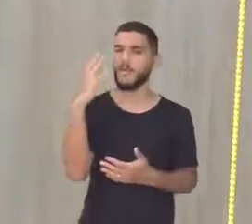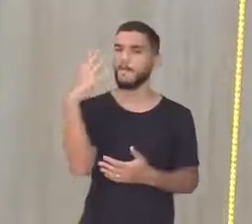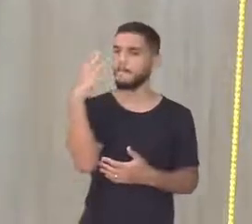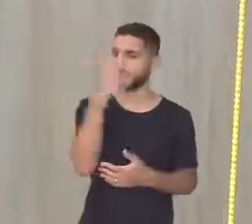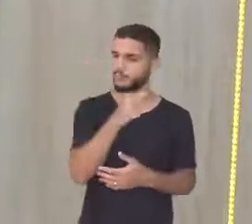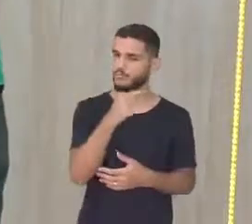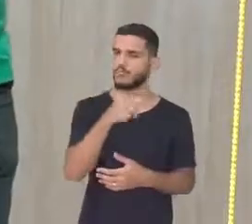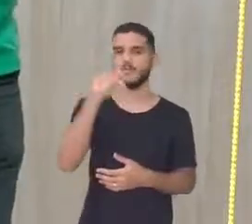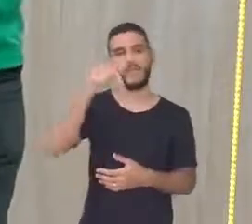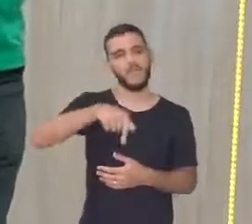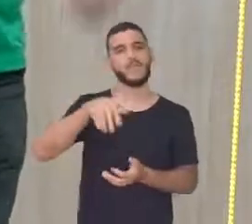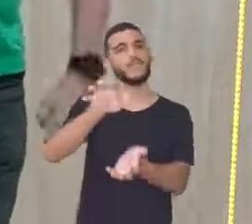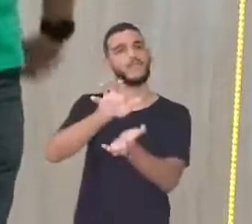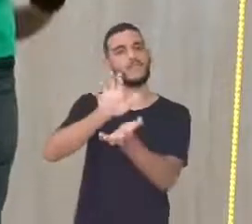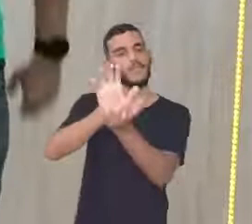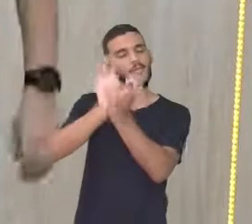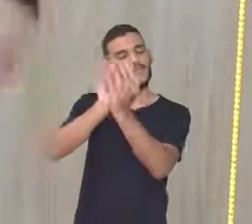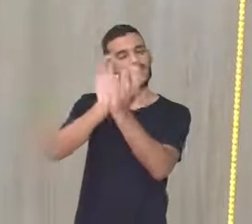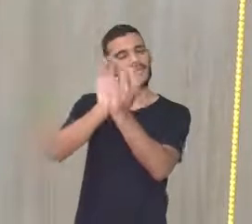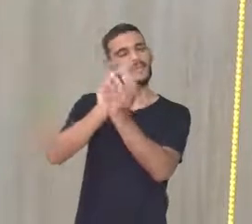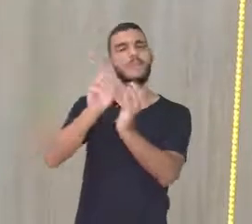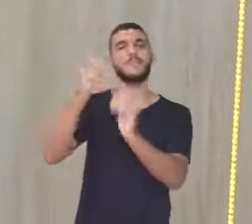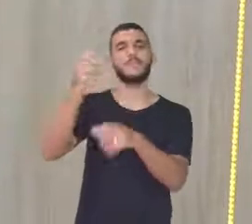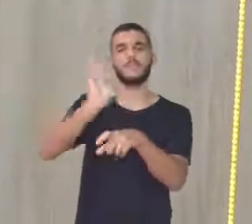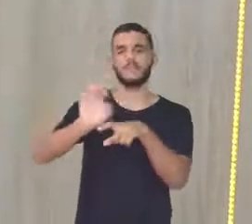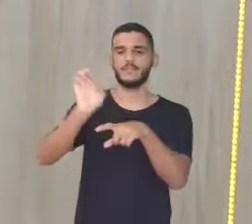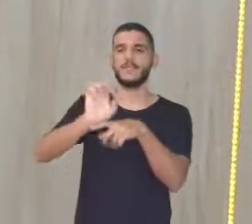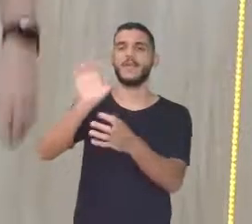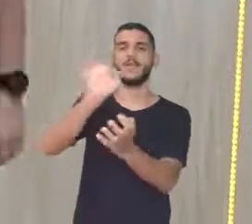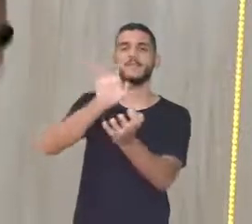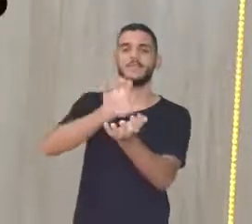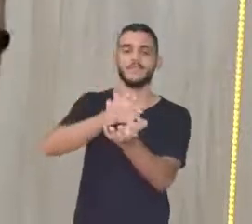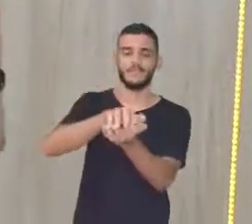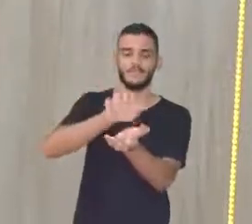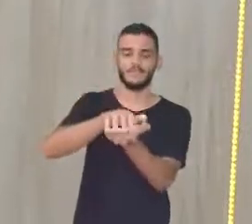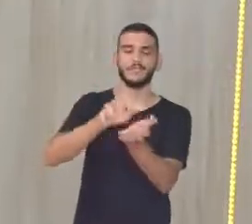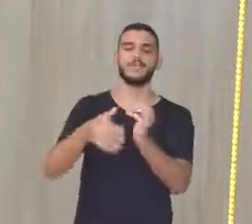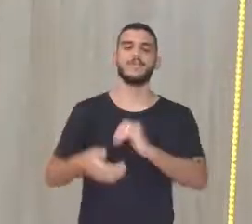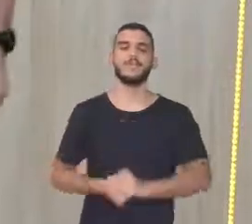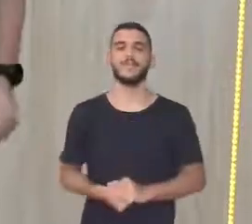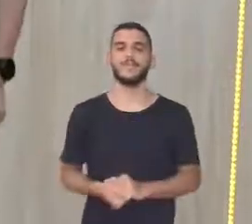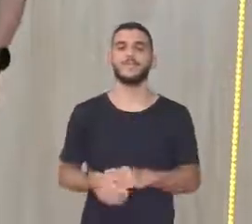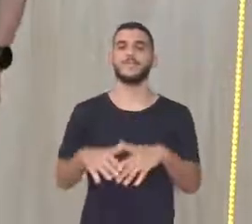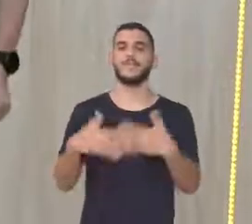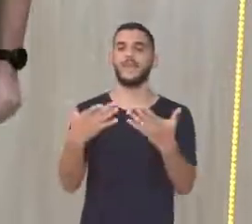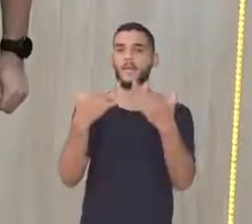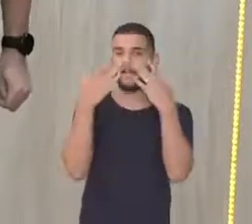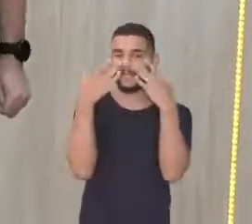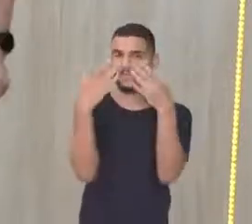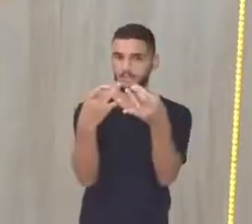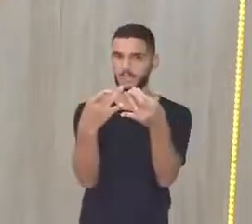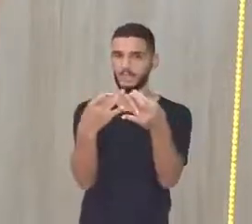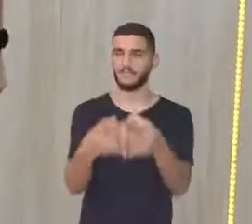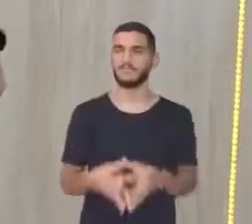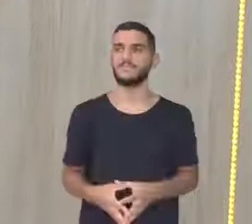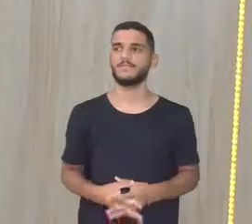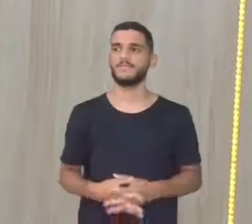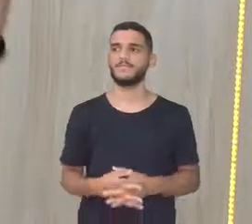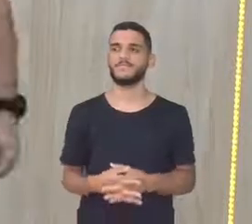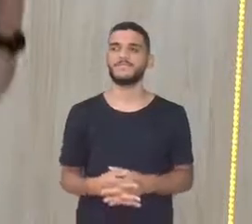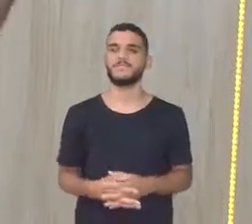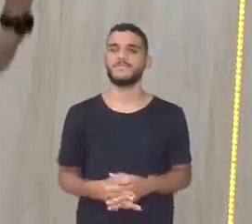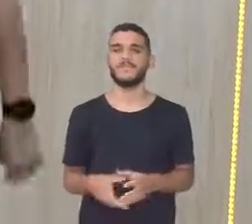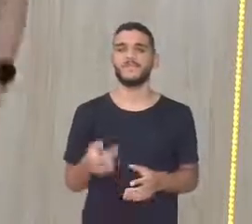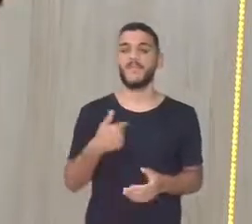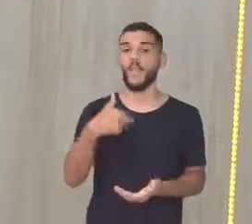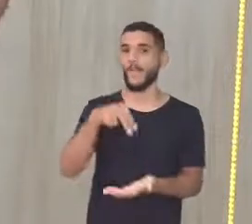Do meu estado De Pernambuco Que assiste pelas ondas Da TV Nova Nordeste Né? Preste atenção É Não brinque não Que eu fico